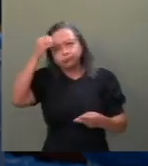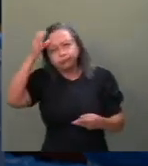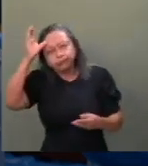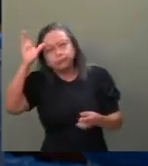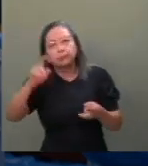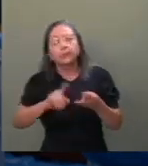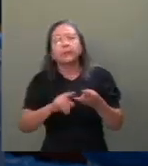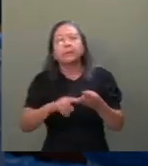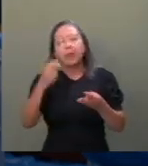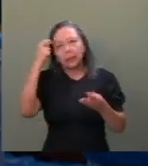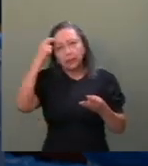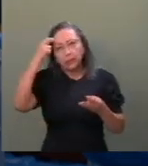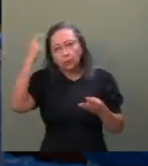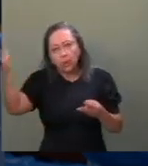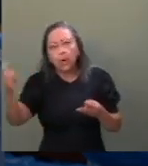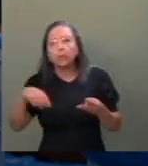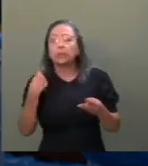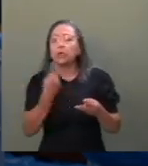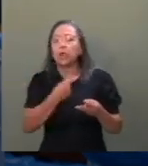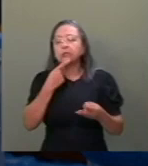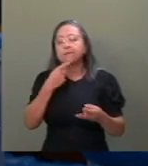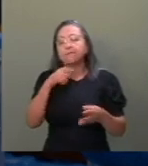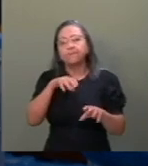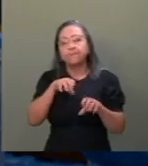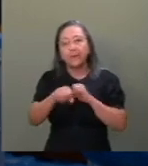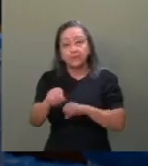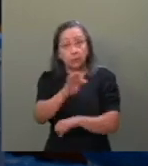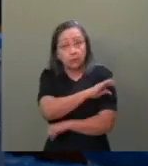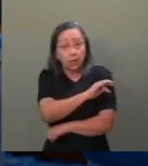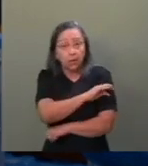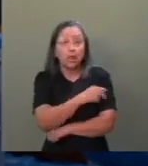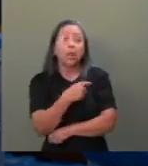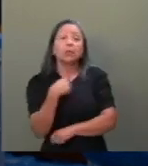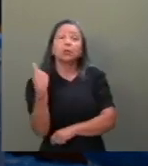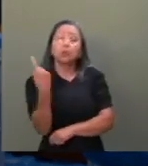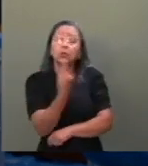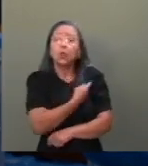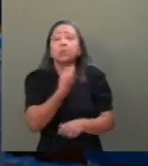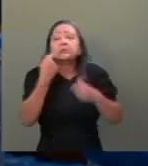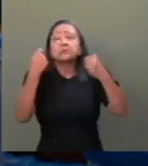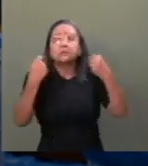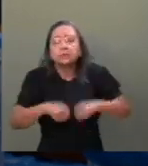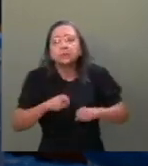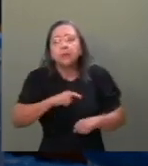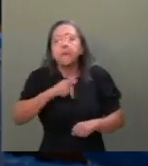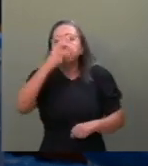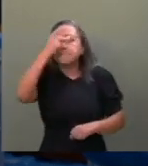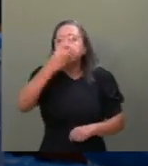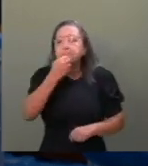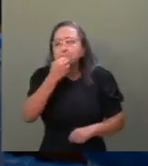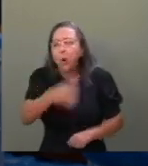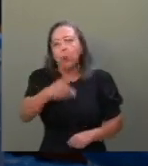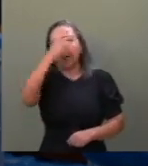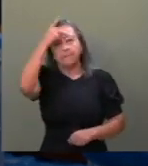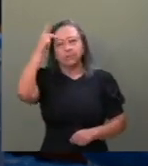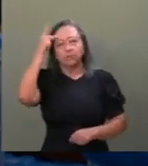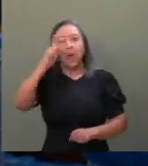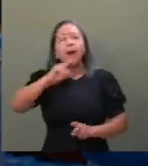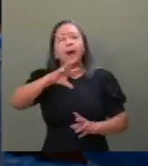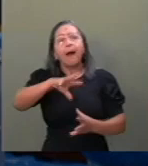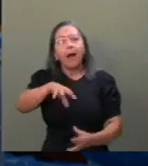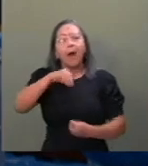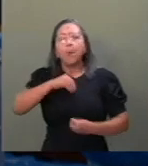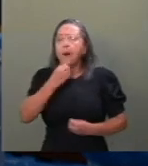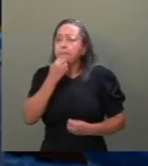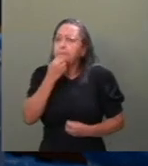intelectual e da nossa formação técnica, nós precisamos ser boas pessoas, nós precisamos ter a alma boa. E